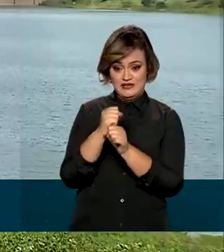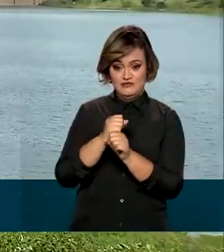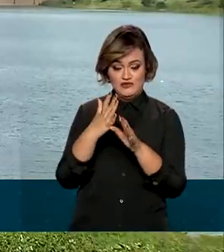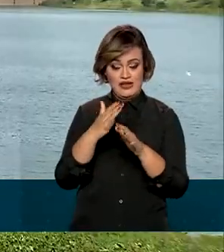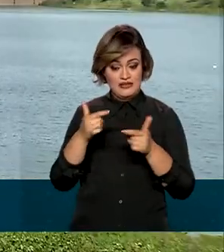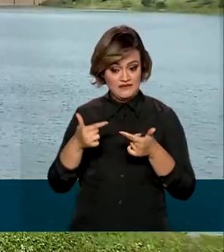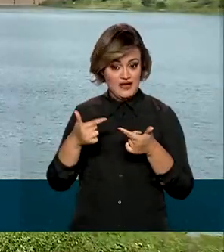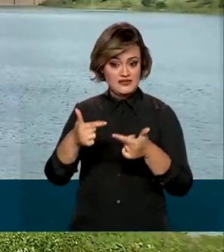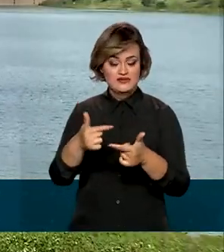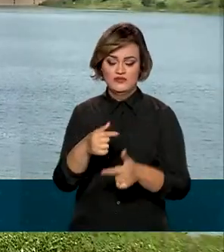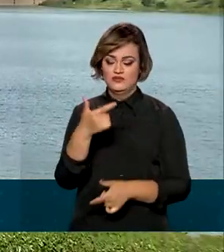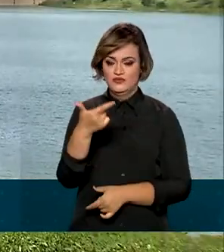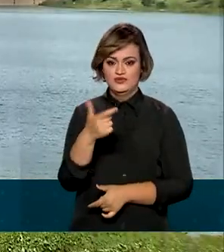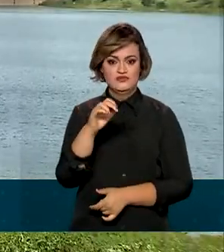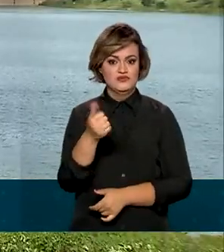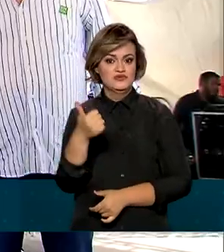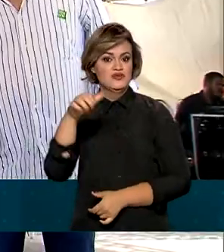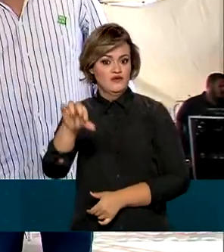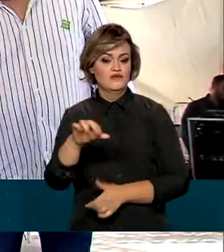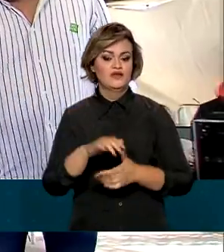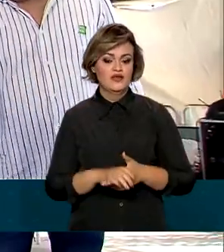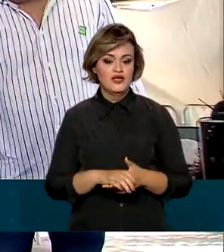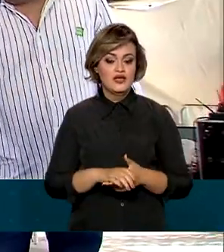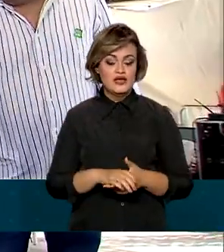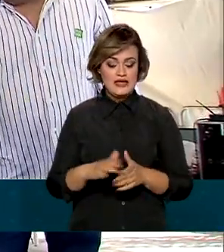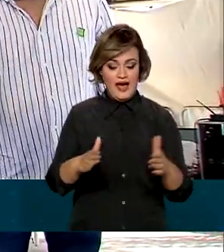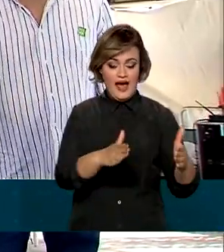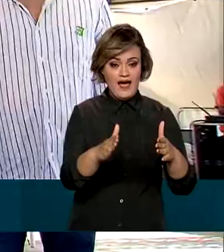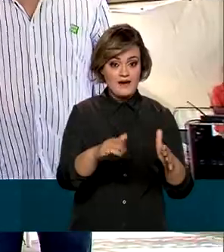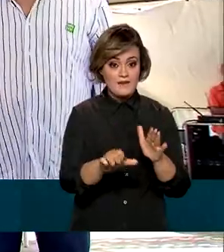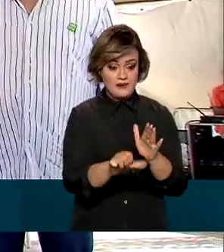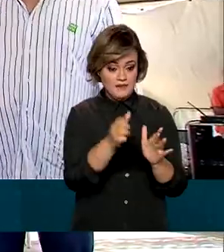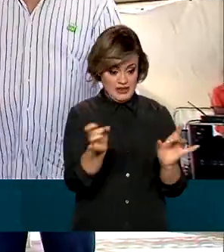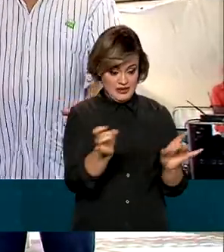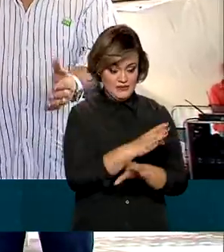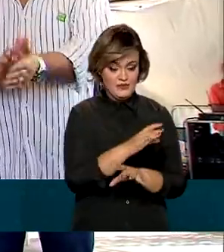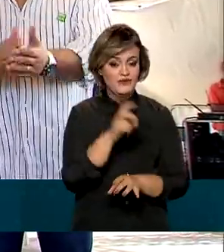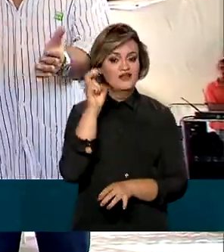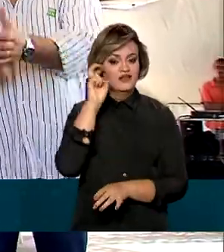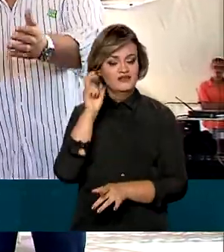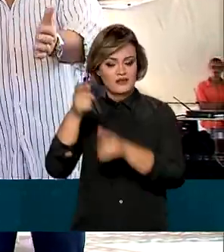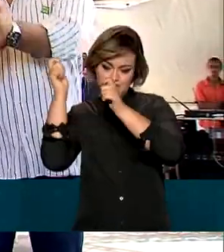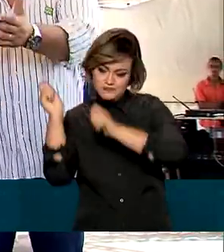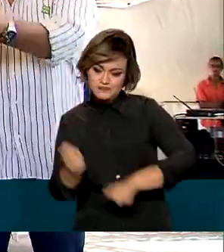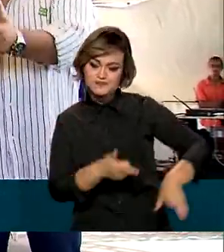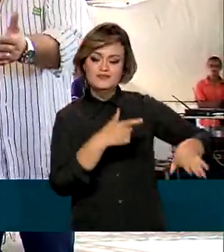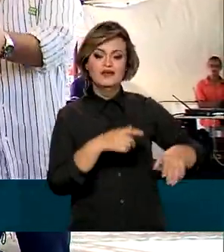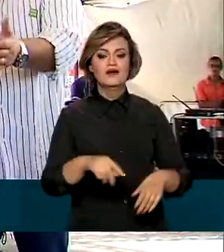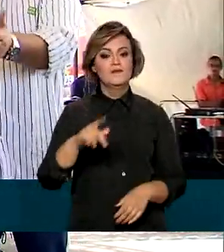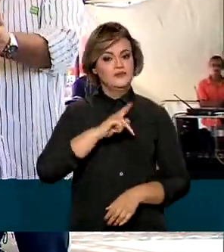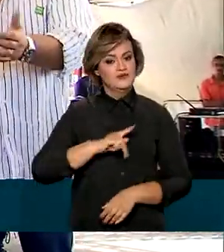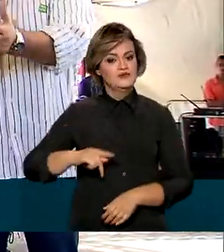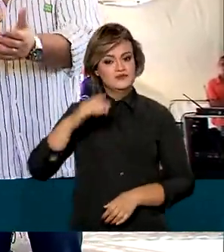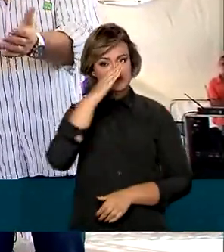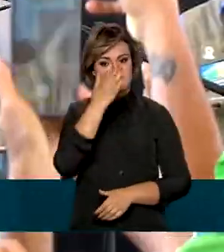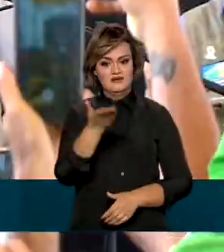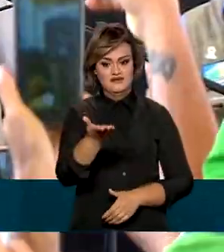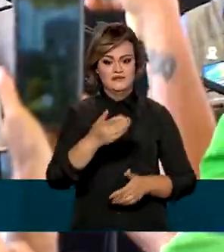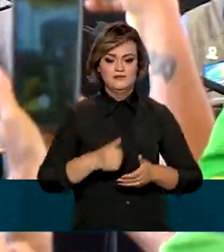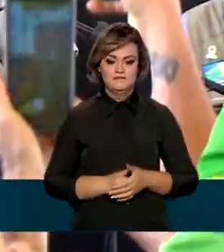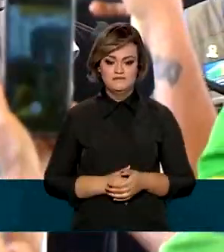impulso a partir de 2019. E o primeiro trecho foi entregue nesta quinta-feira pelo presidente Jair Bolsonaro.